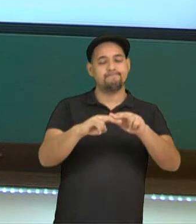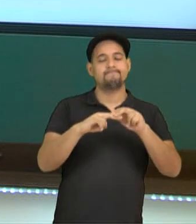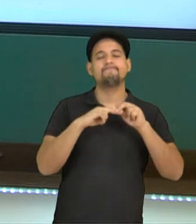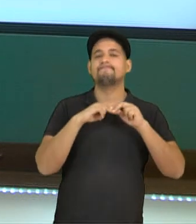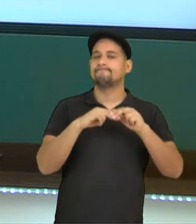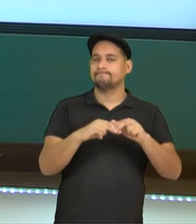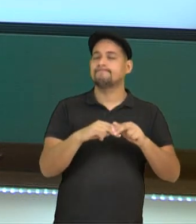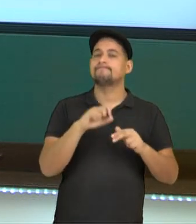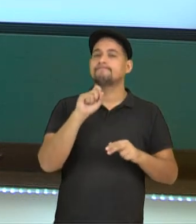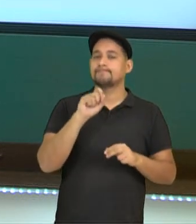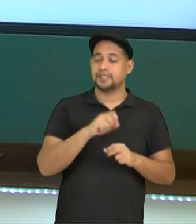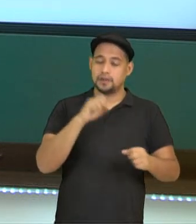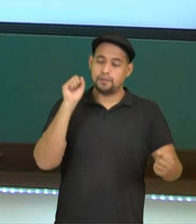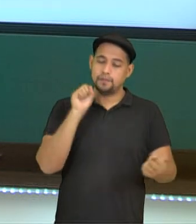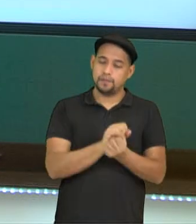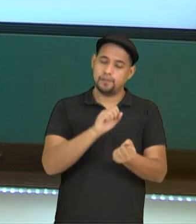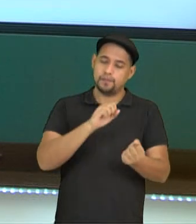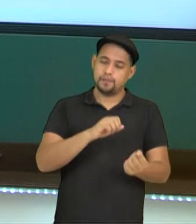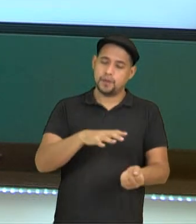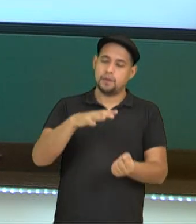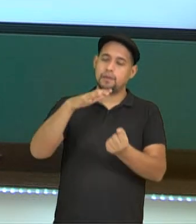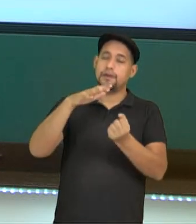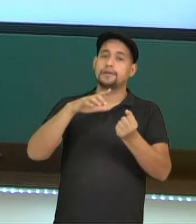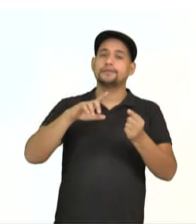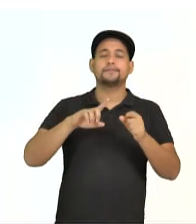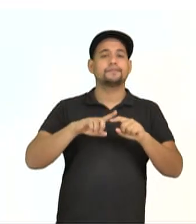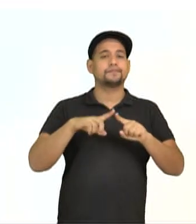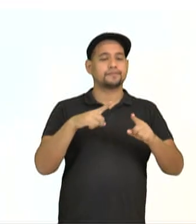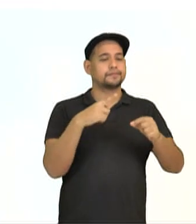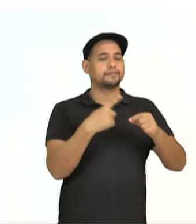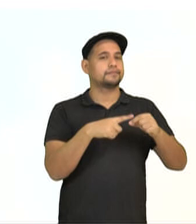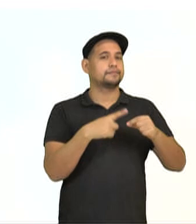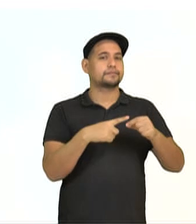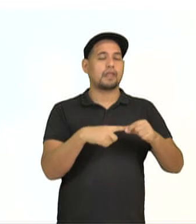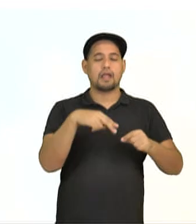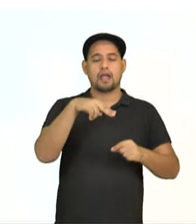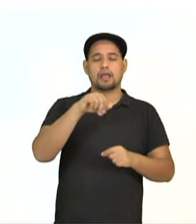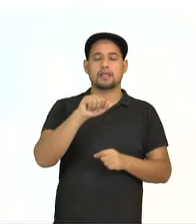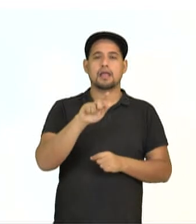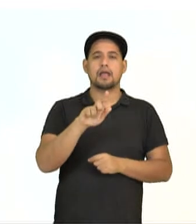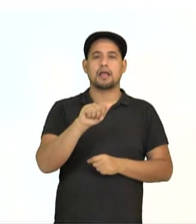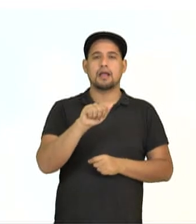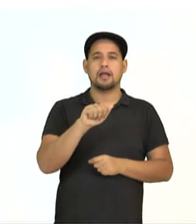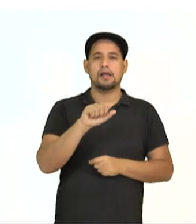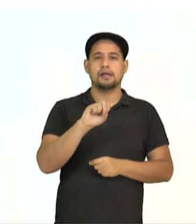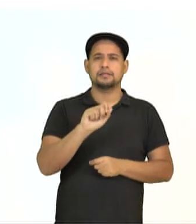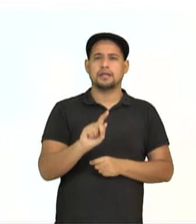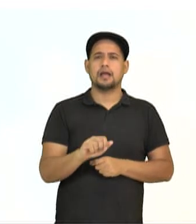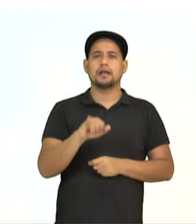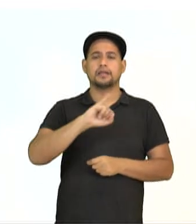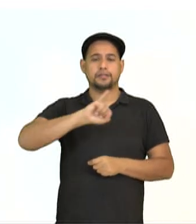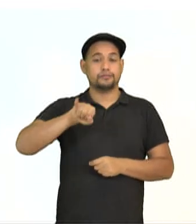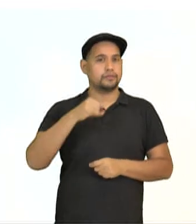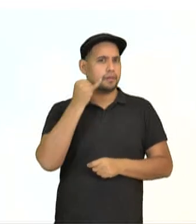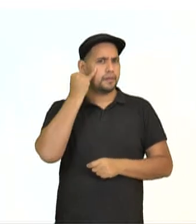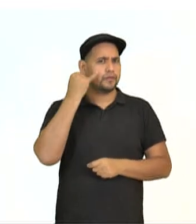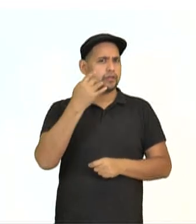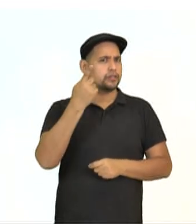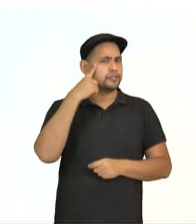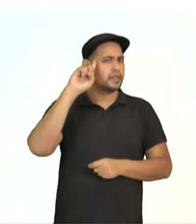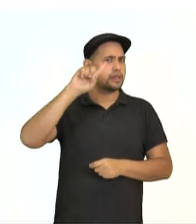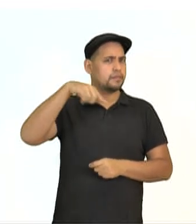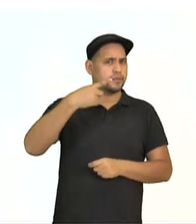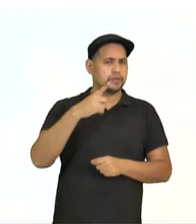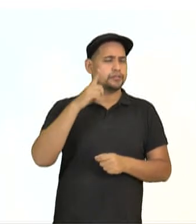da bomba. Ainda, a cidade de Nagasaki, no Japão, onde três dias depois, no dia